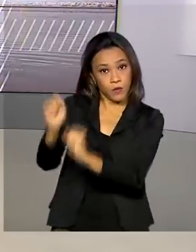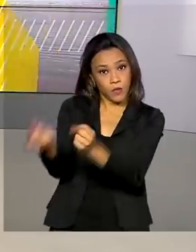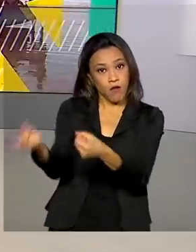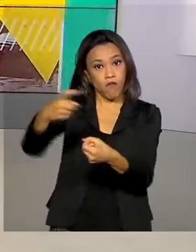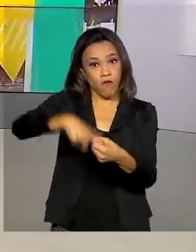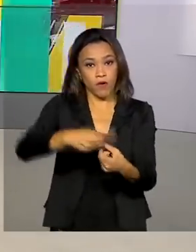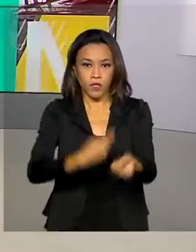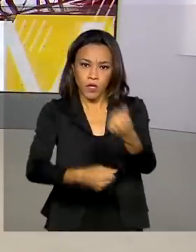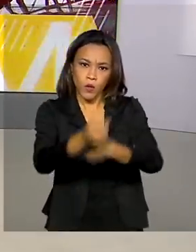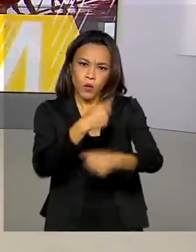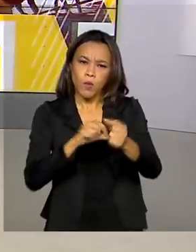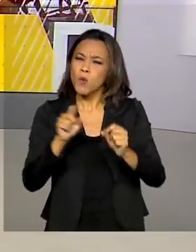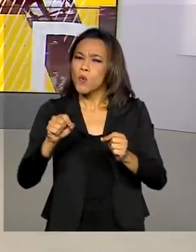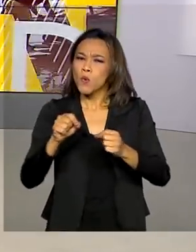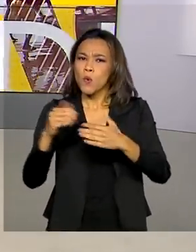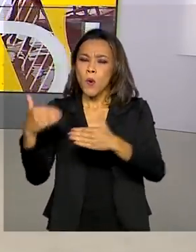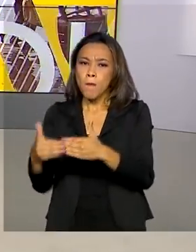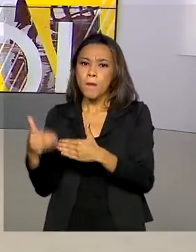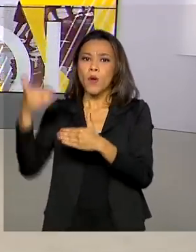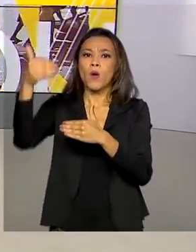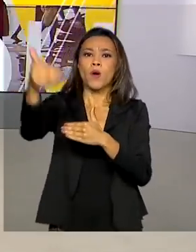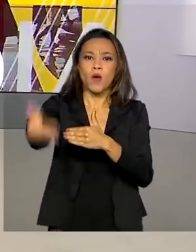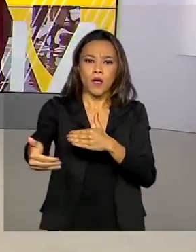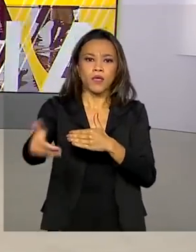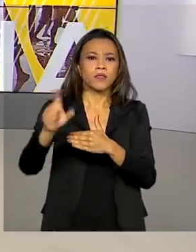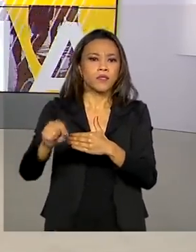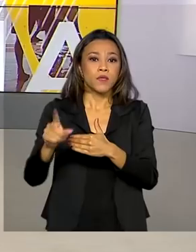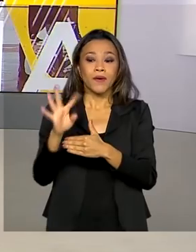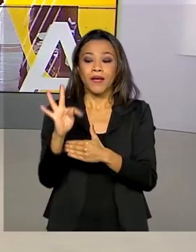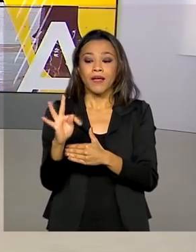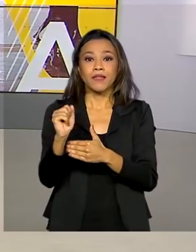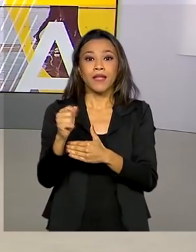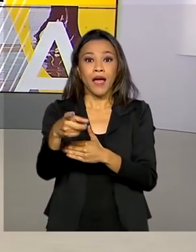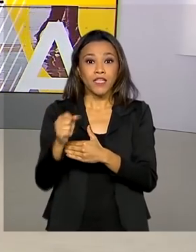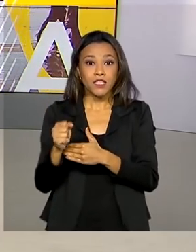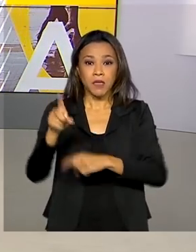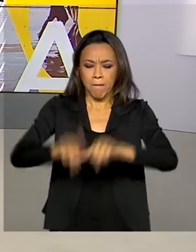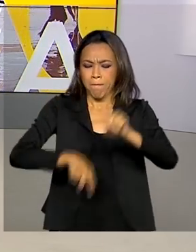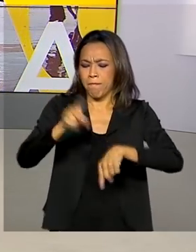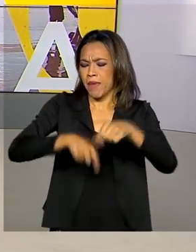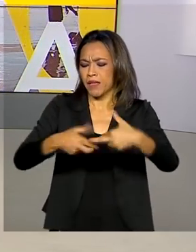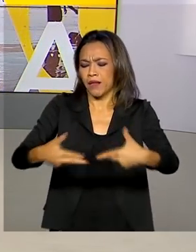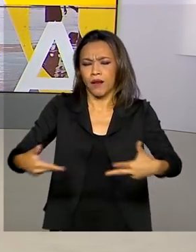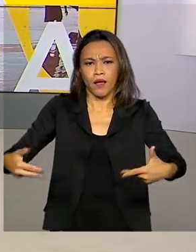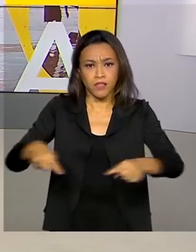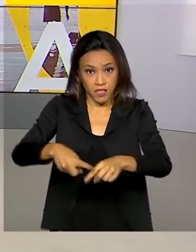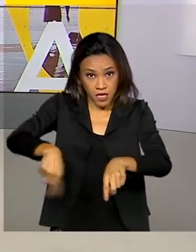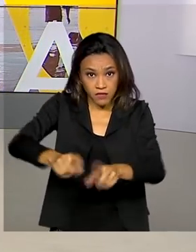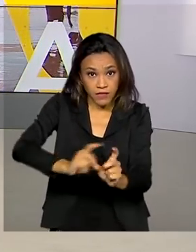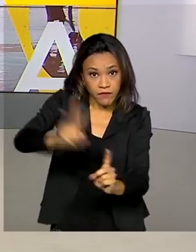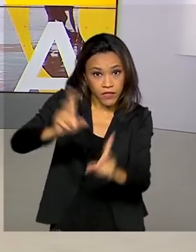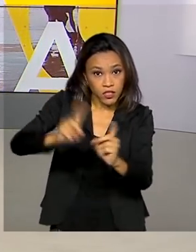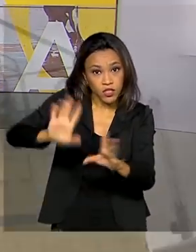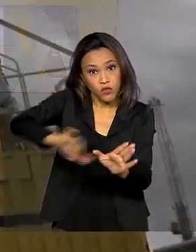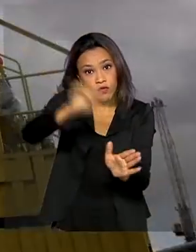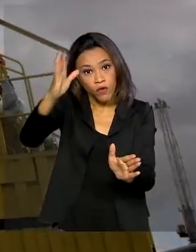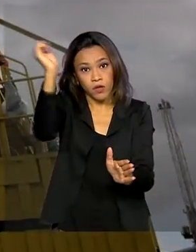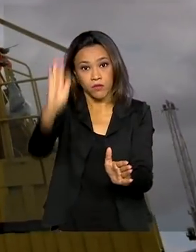delas foi a prorrogação da redução de tarifas para quem importa matéria-prima de produtos que serão vendidos lá fora.